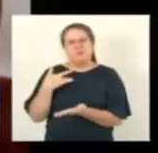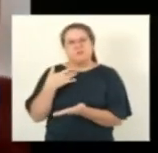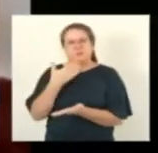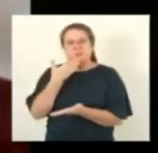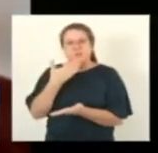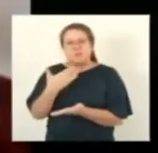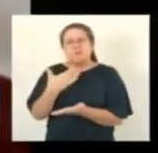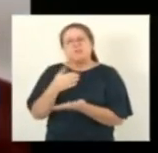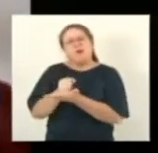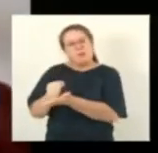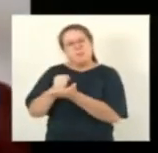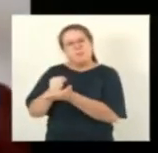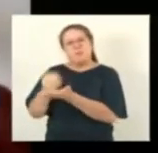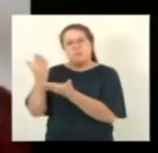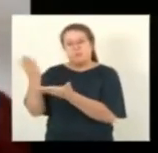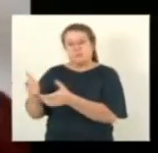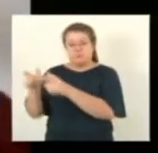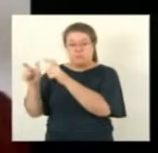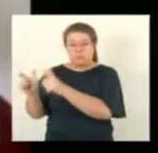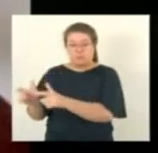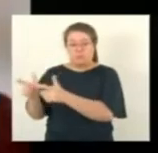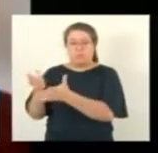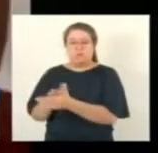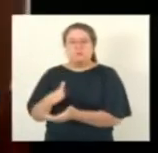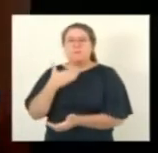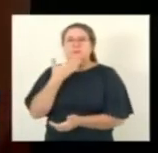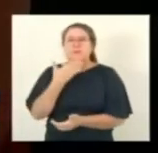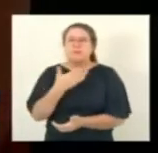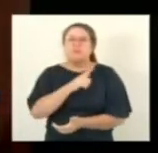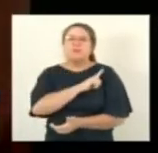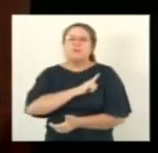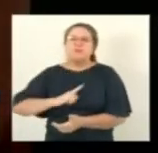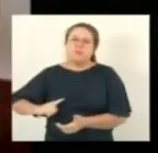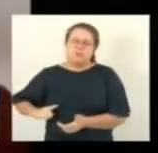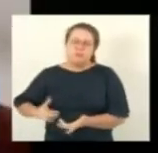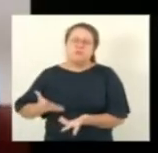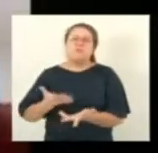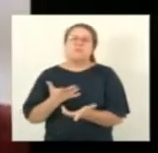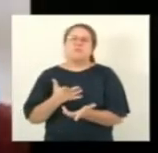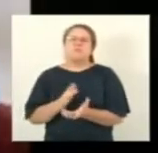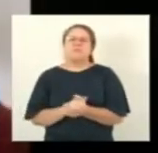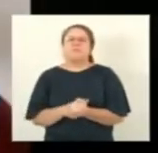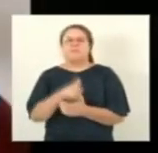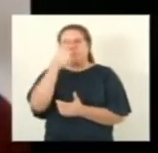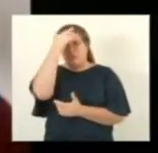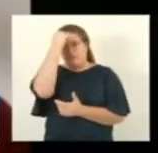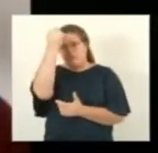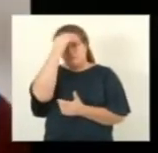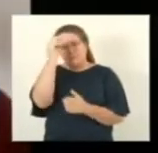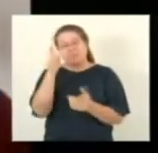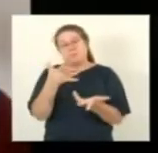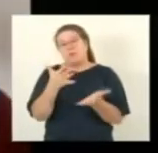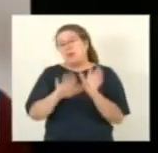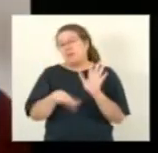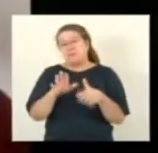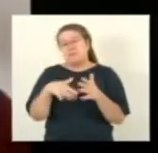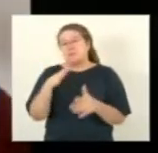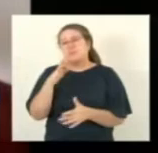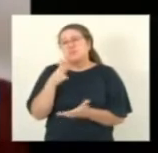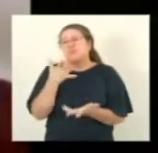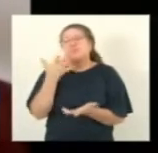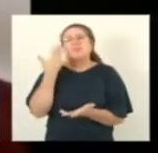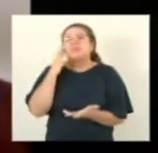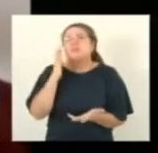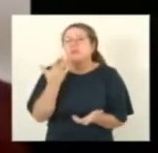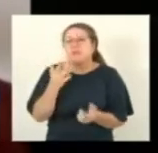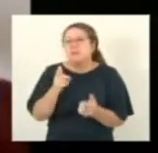com urgência. Nós queremos aqui fazer um apelo ao seu governador Casagrande, que muitas vezes pode não ter conhecimento, mas